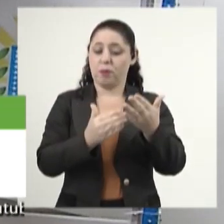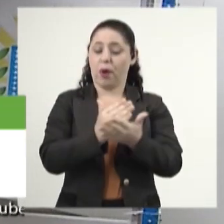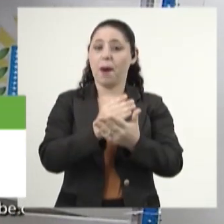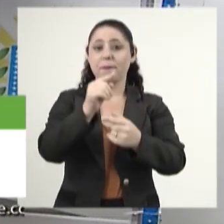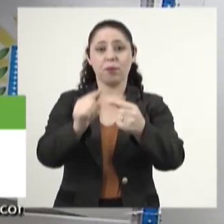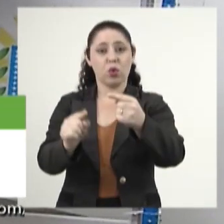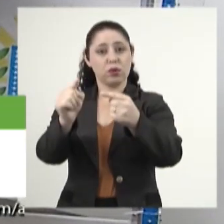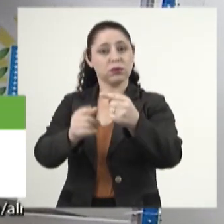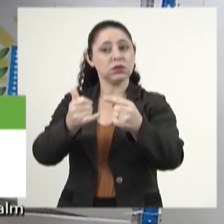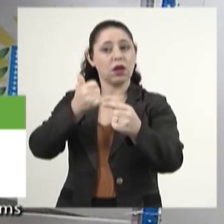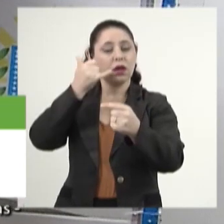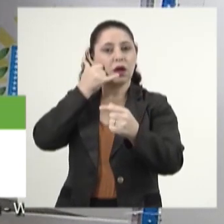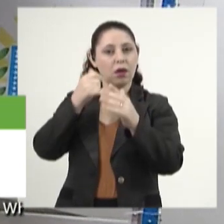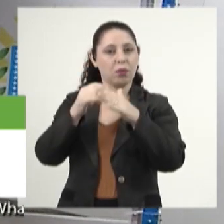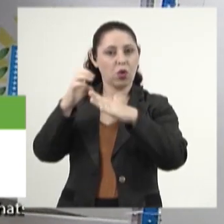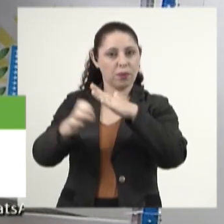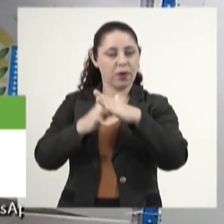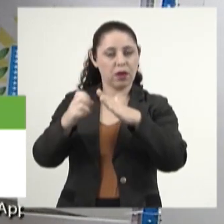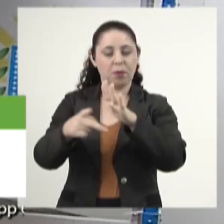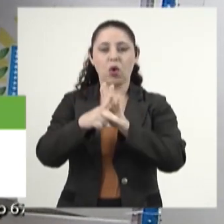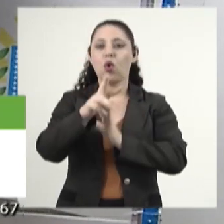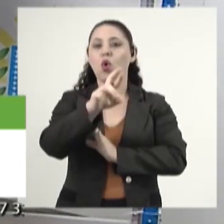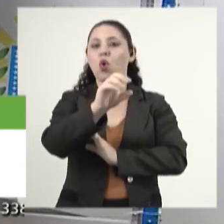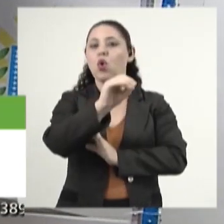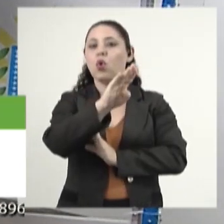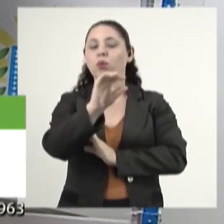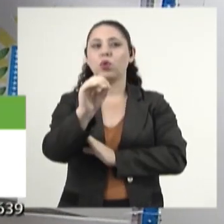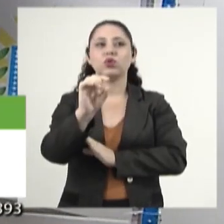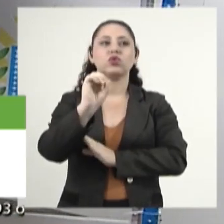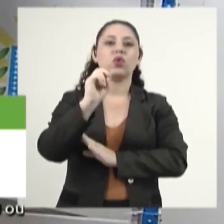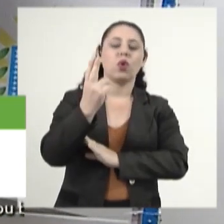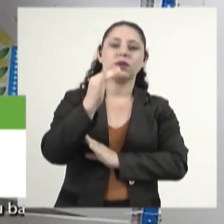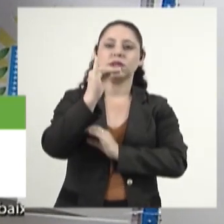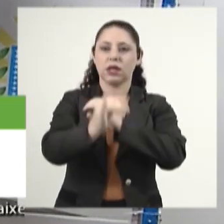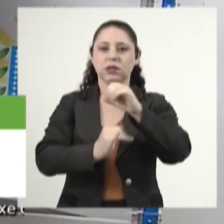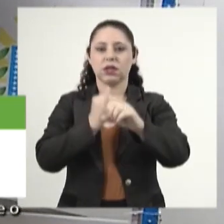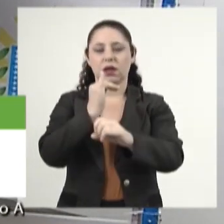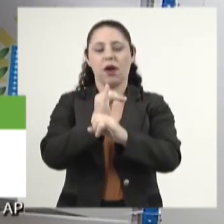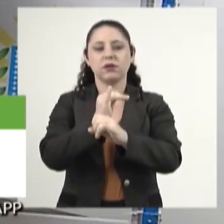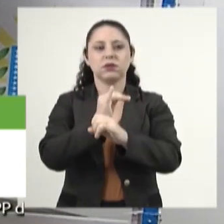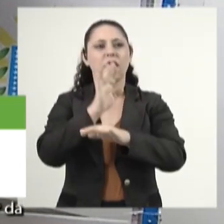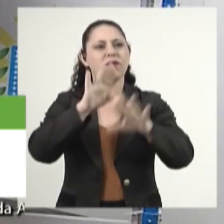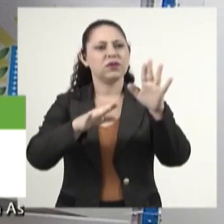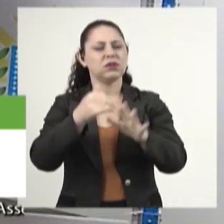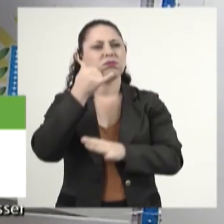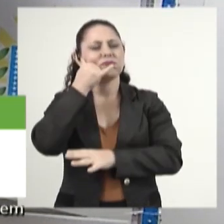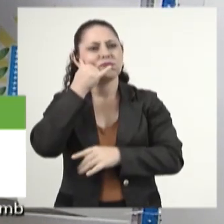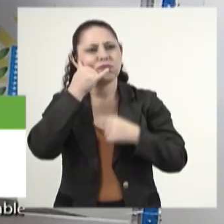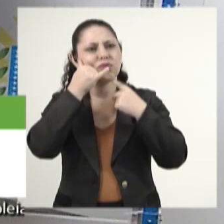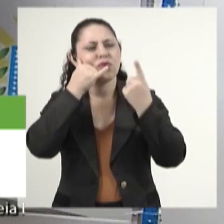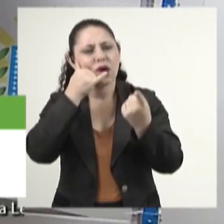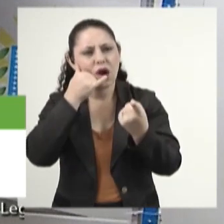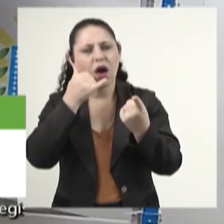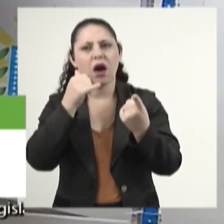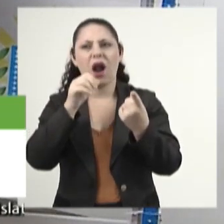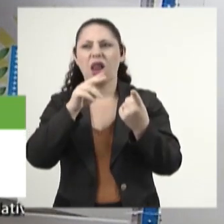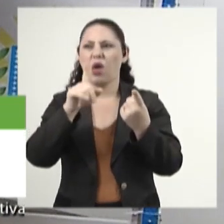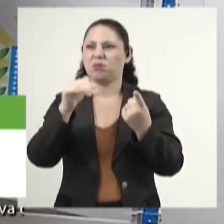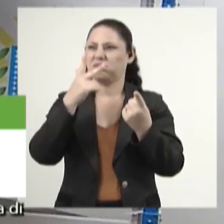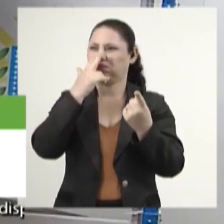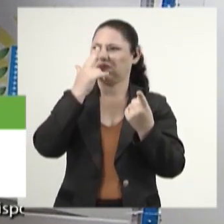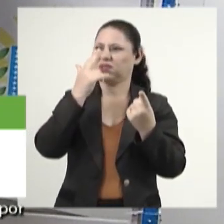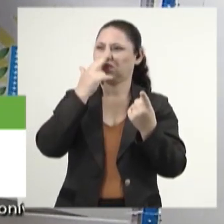Proibir as ligações de telemarketing por robôs ou programas automatizados, que é quando a gente até responde o alô, mas há uma mensagem pré